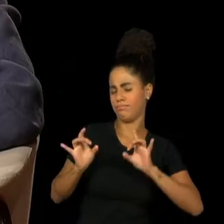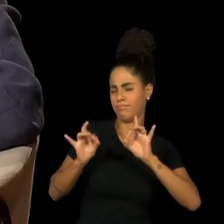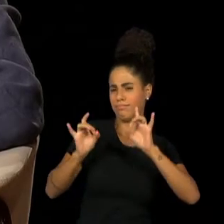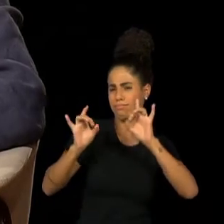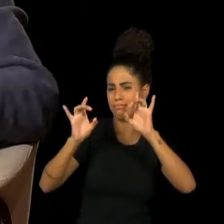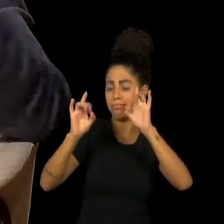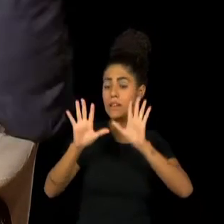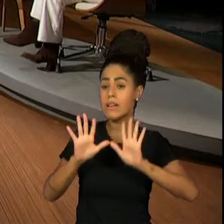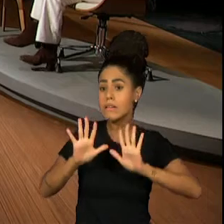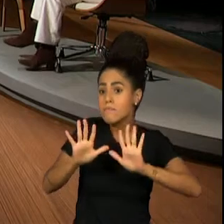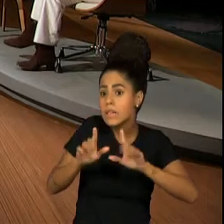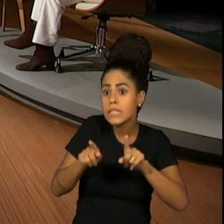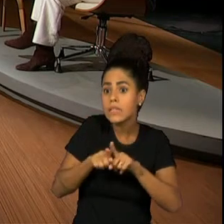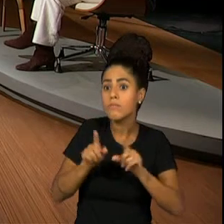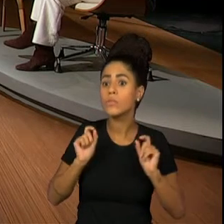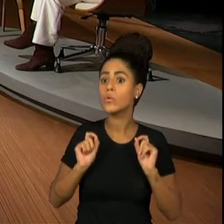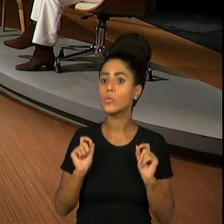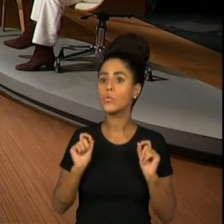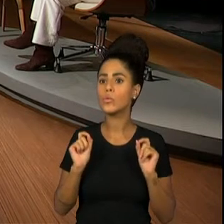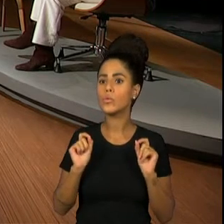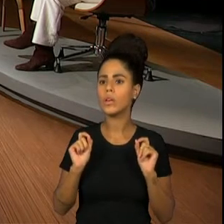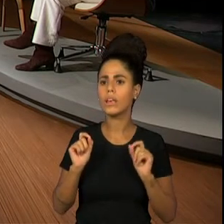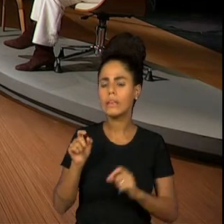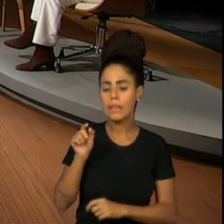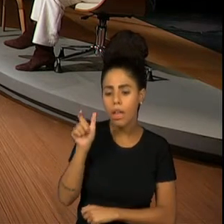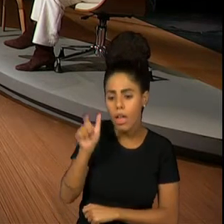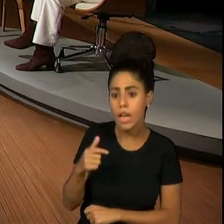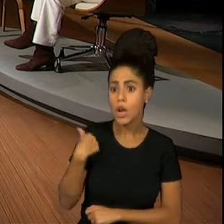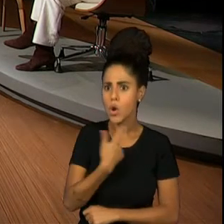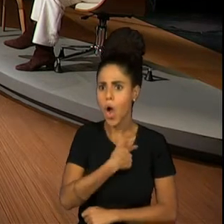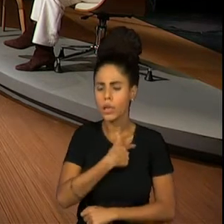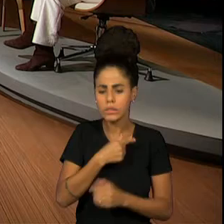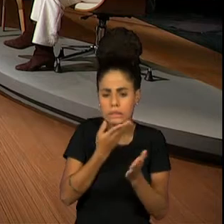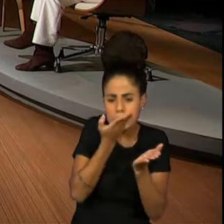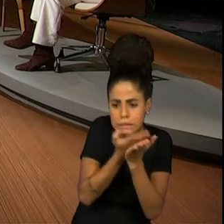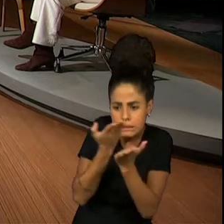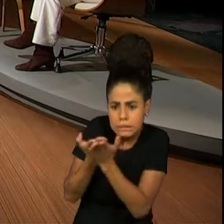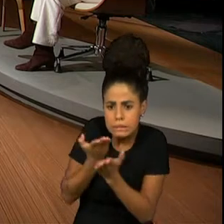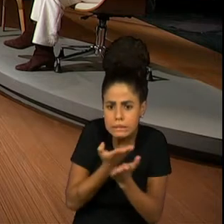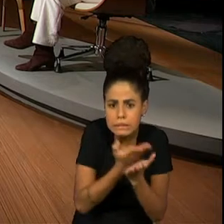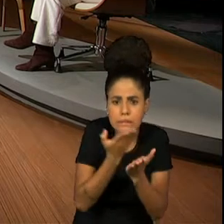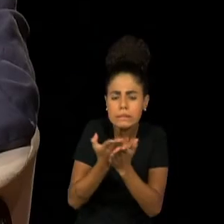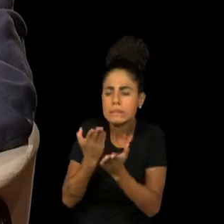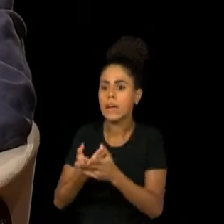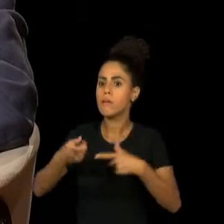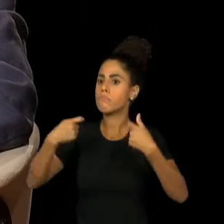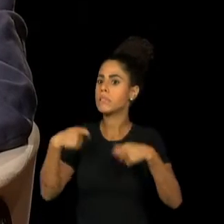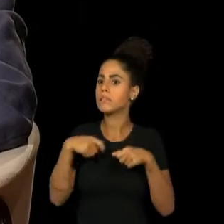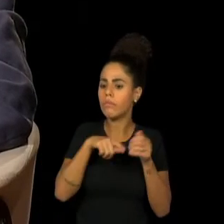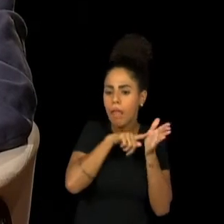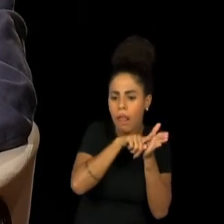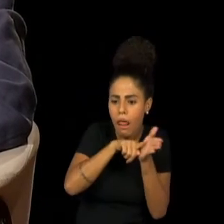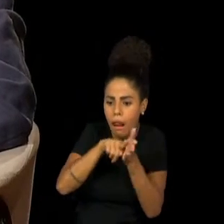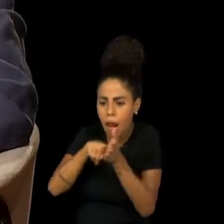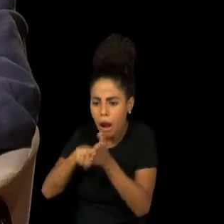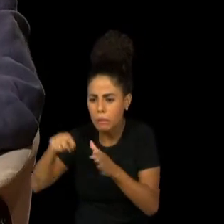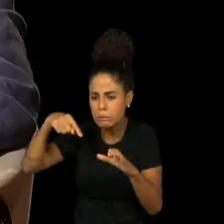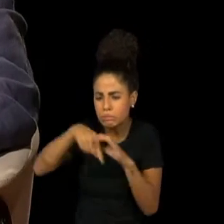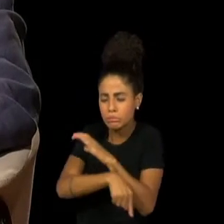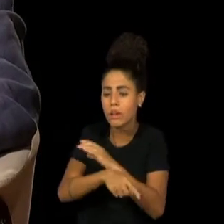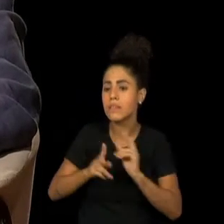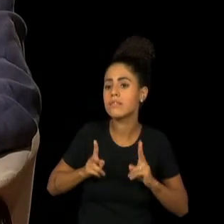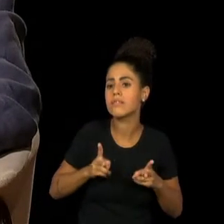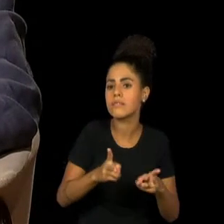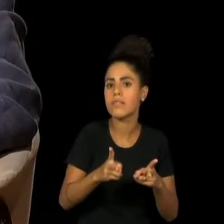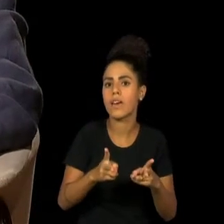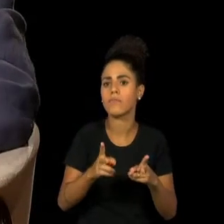o nível de estudo que a gente tinha e que precisava ter. E fazia toda a diferença. Você